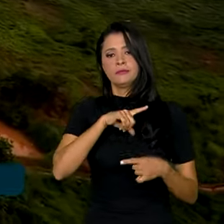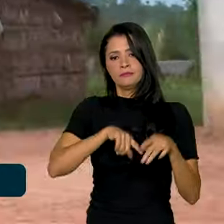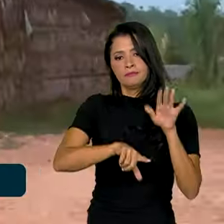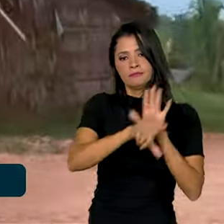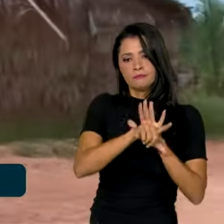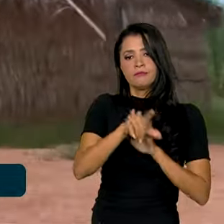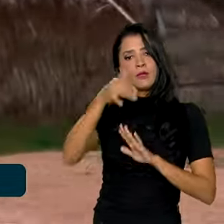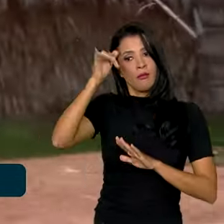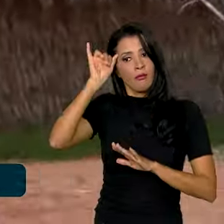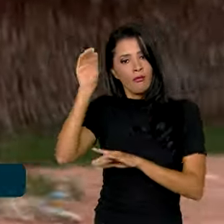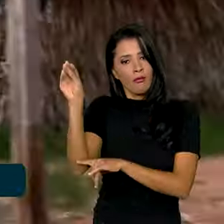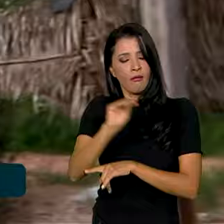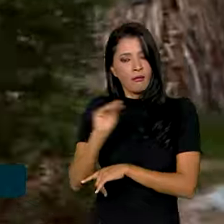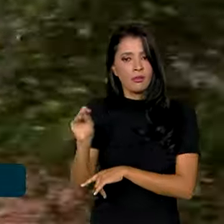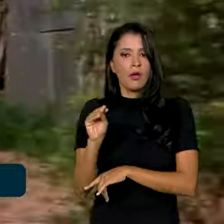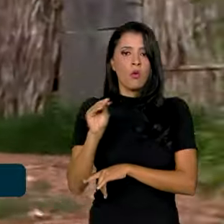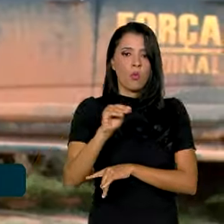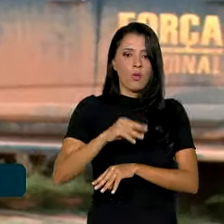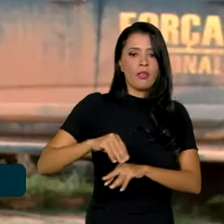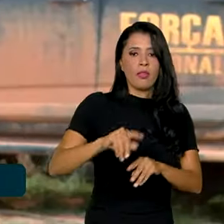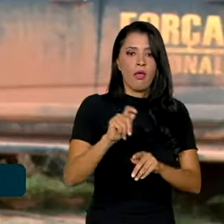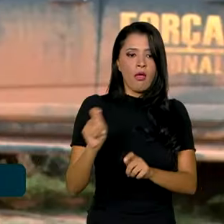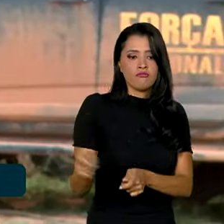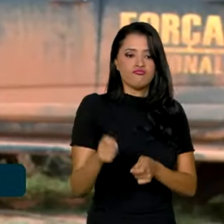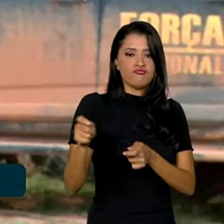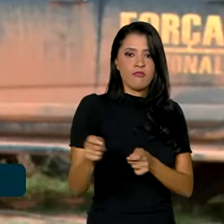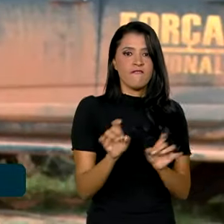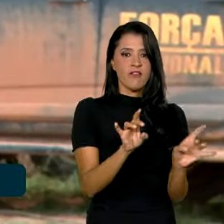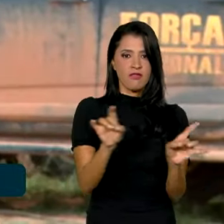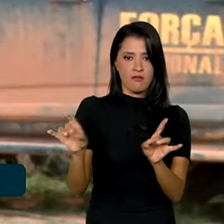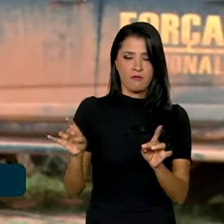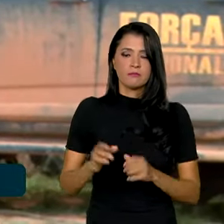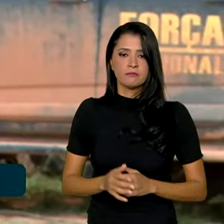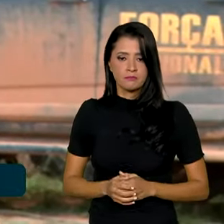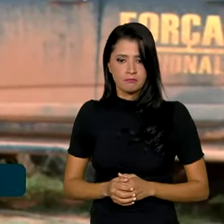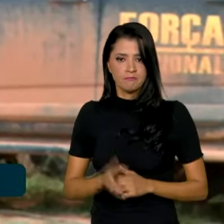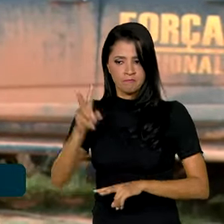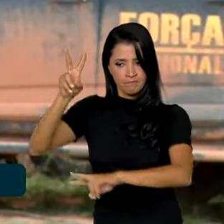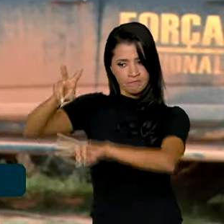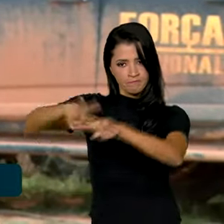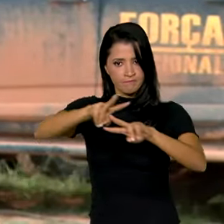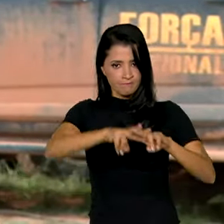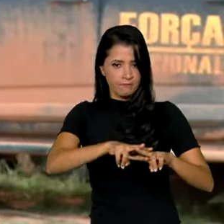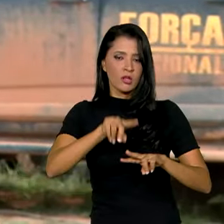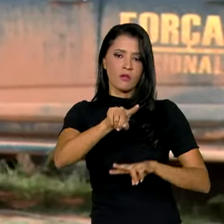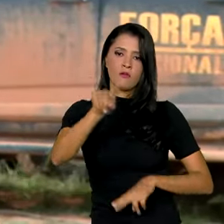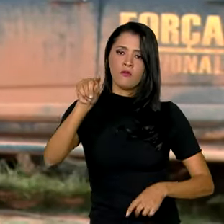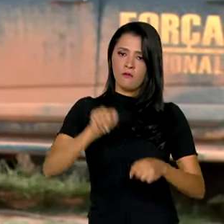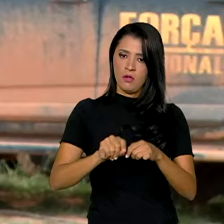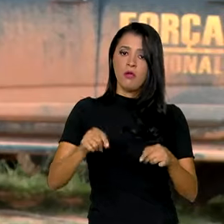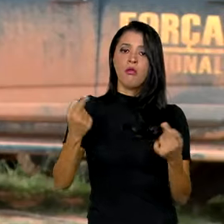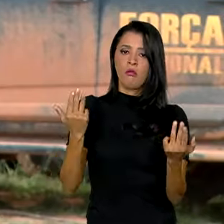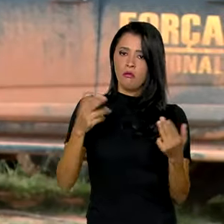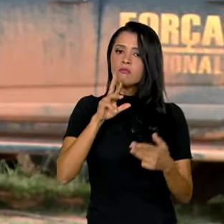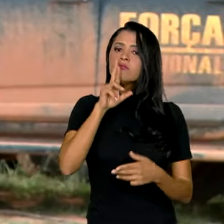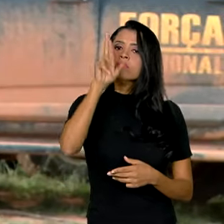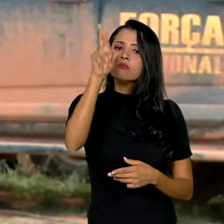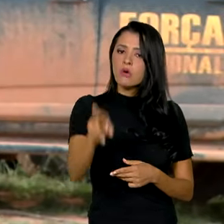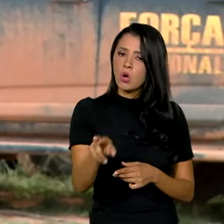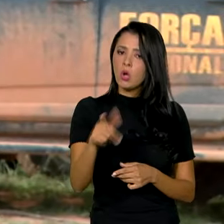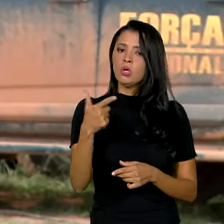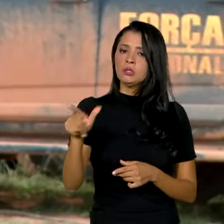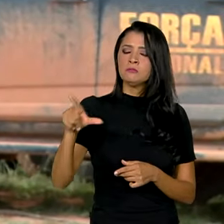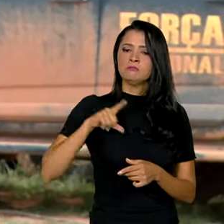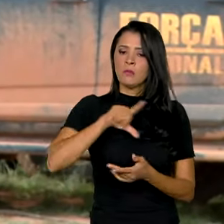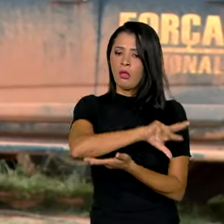de gado e grilagem de terra. As prisões realizadas nesta operação também são uma resposta aos